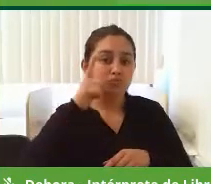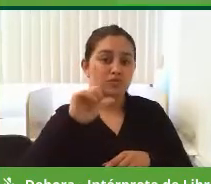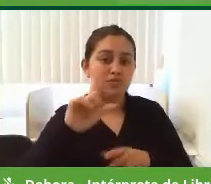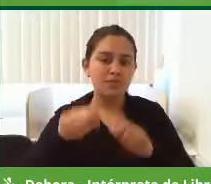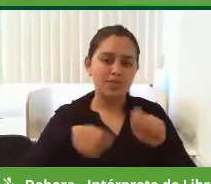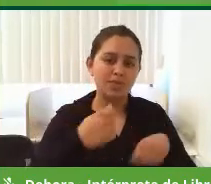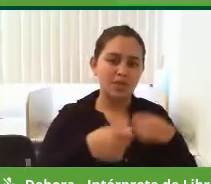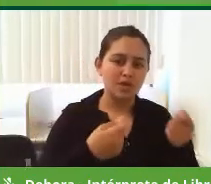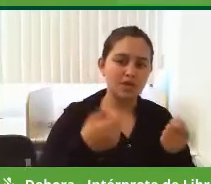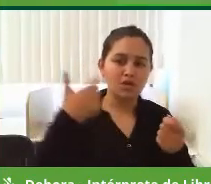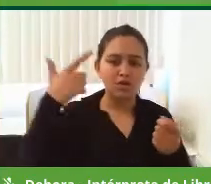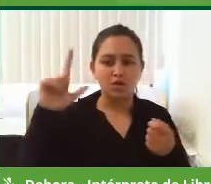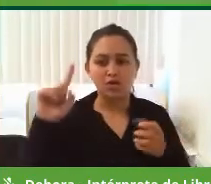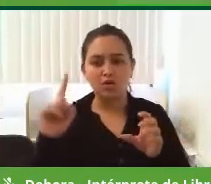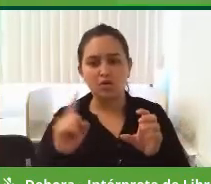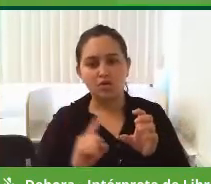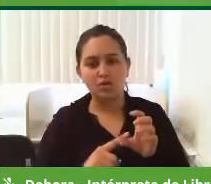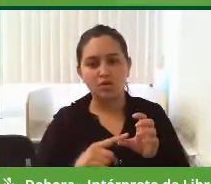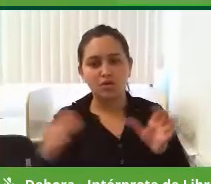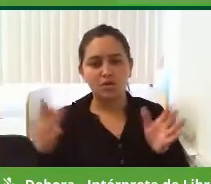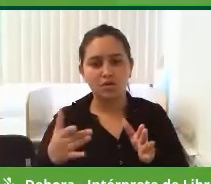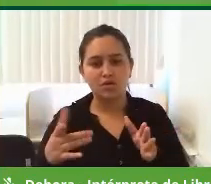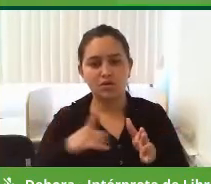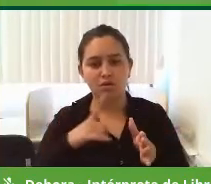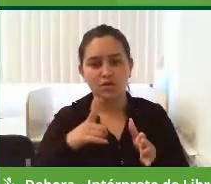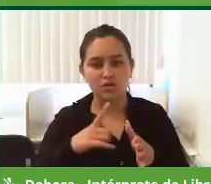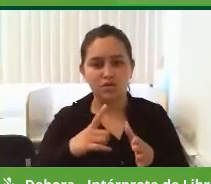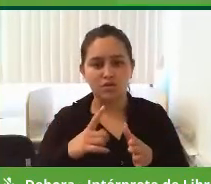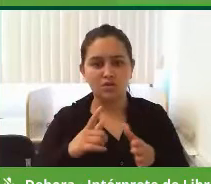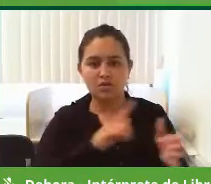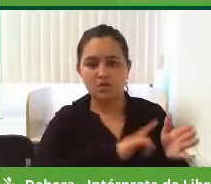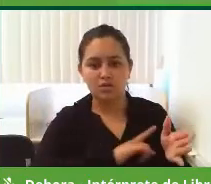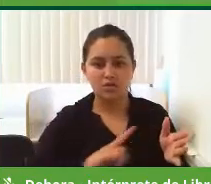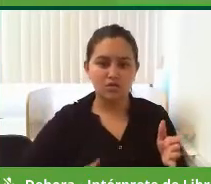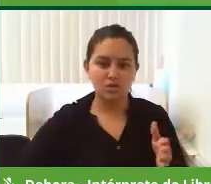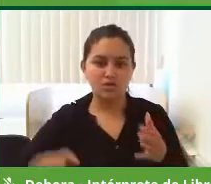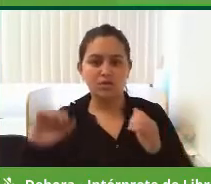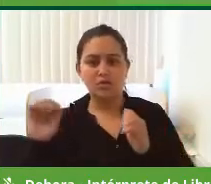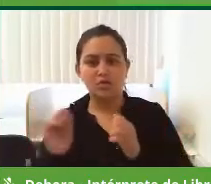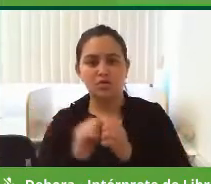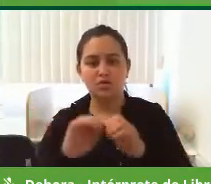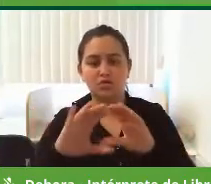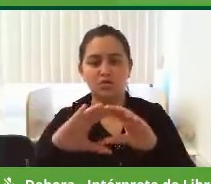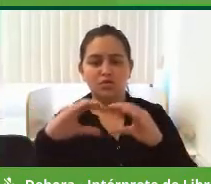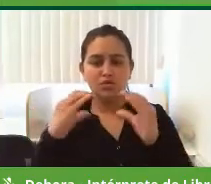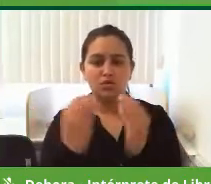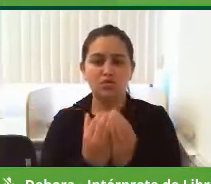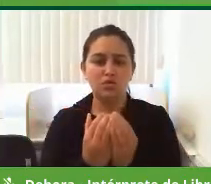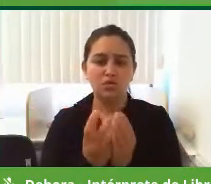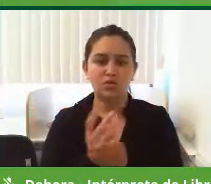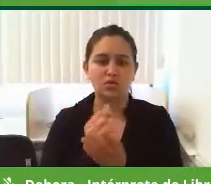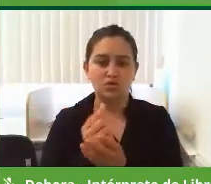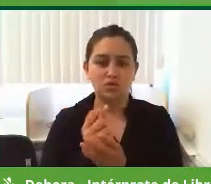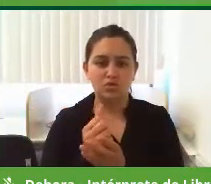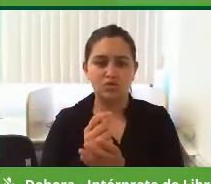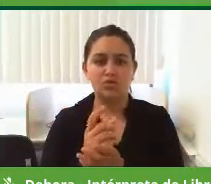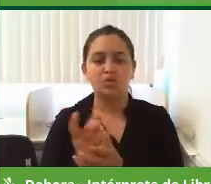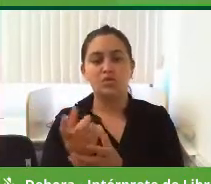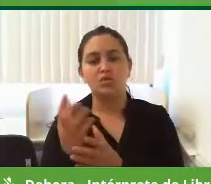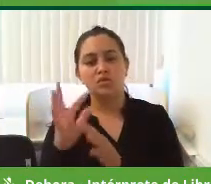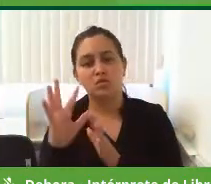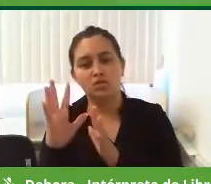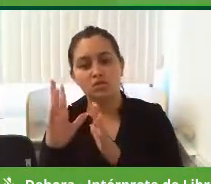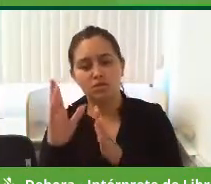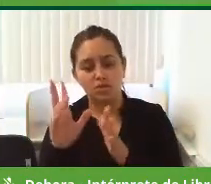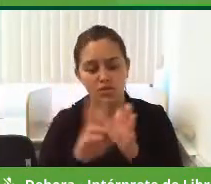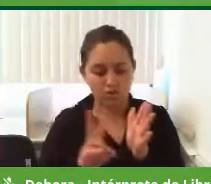nós já temos o orçamento participativo, que a gente governa com a sociedade, nós pegamos o orçamento, fazemos